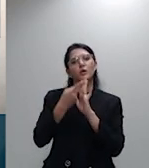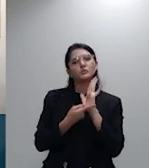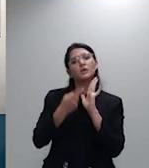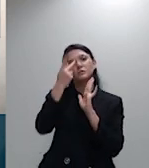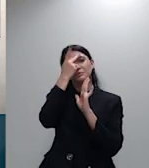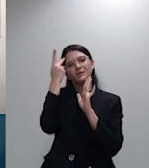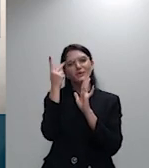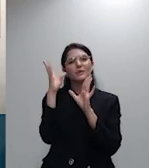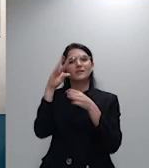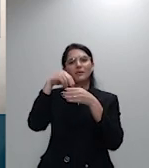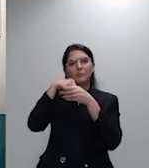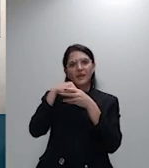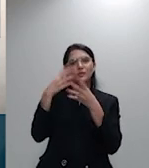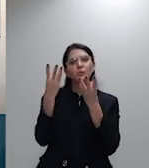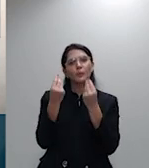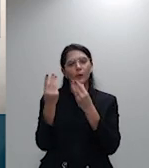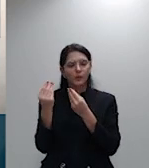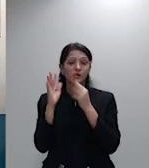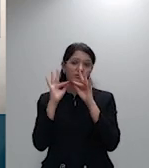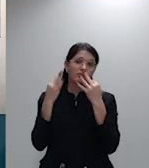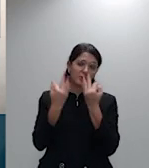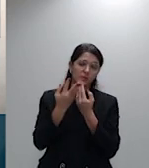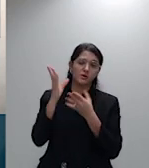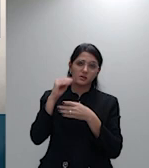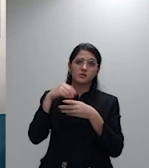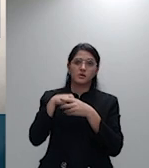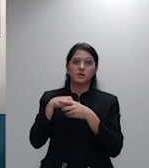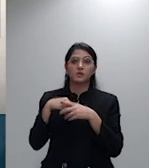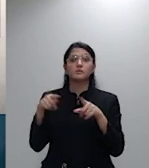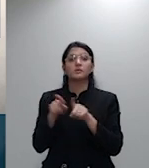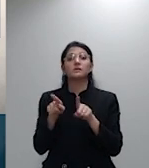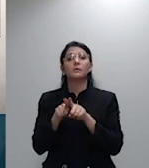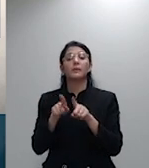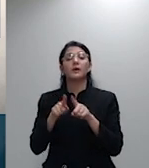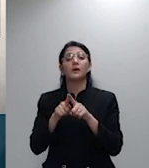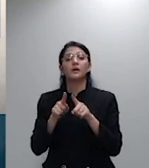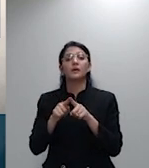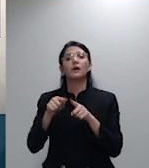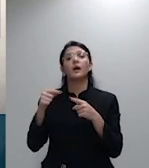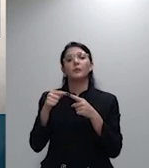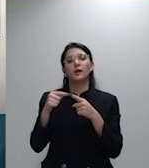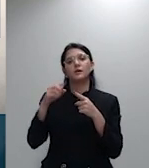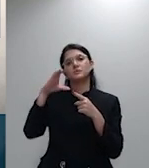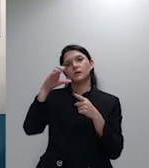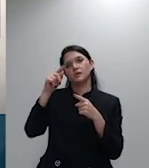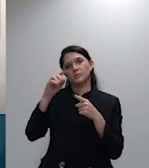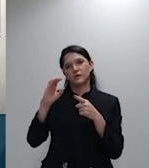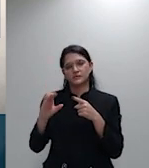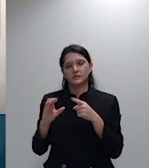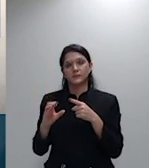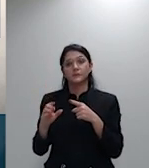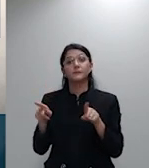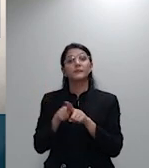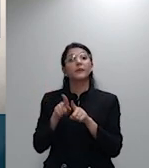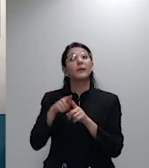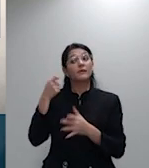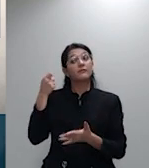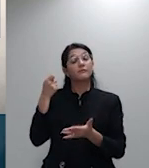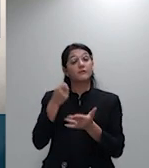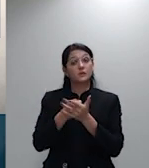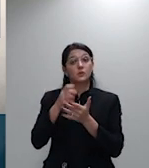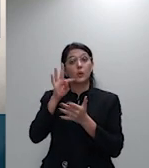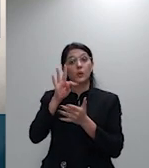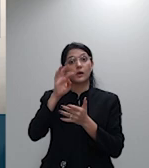a inaplicabilidade do CDC fixada essa tese cabe registrar no tópico seguinte